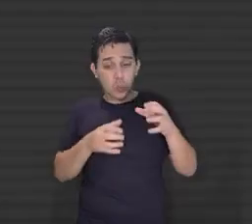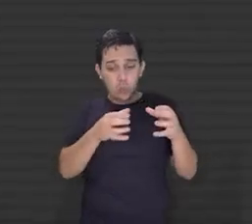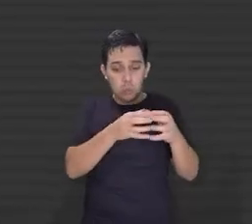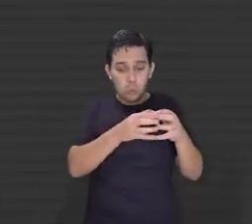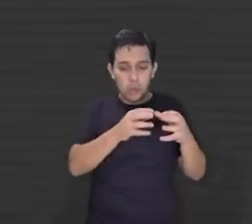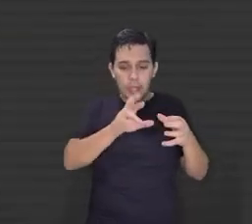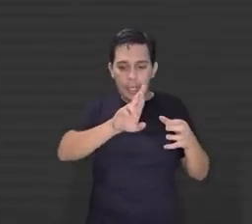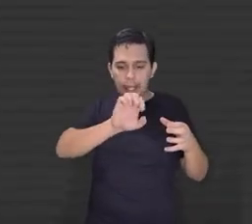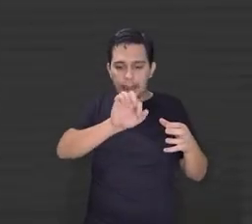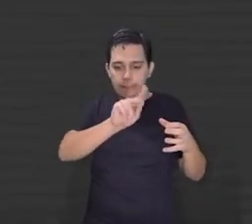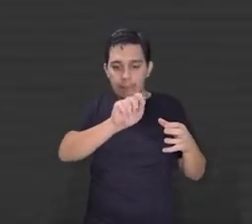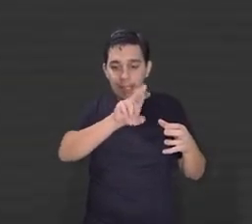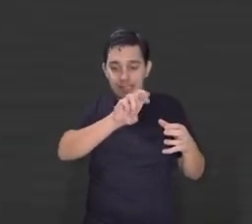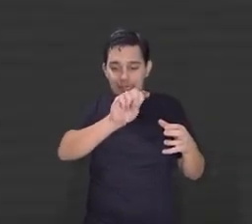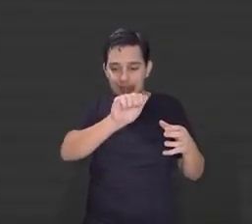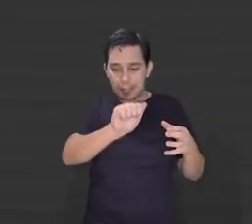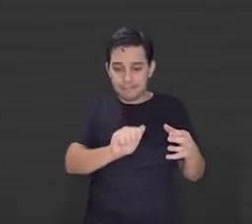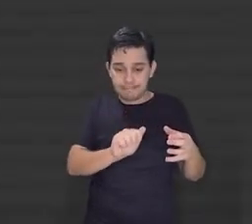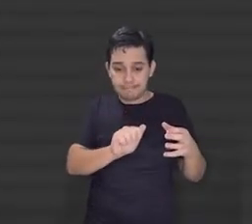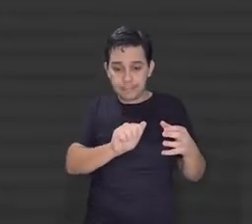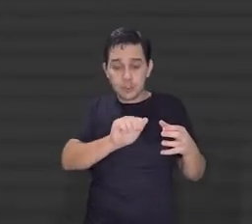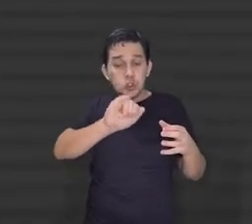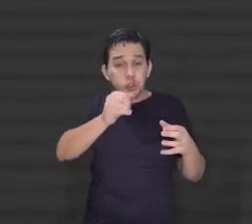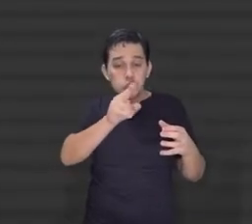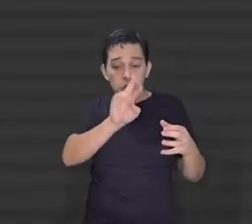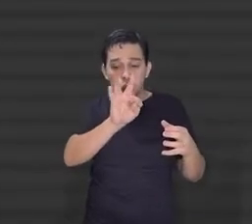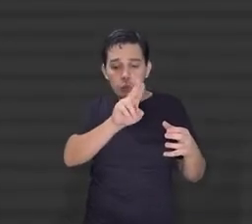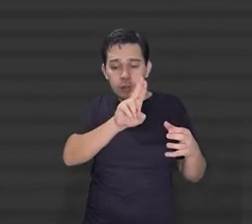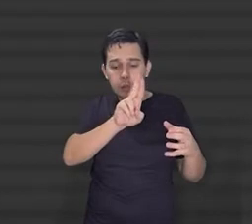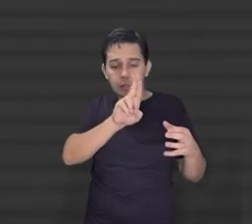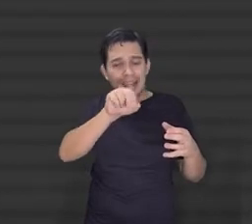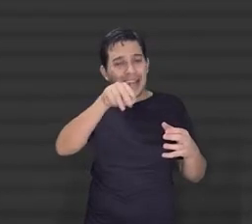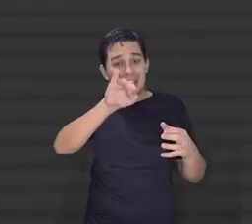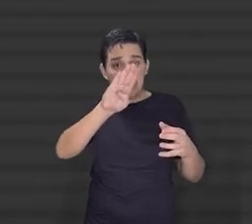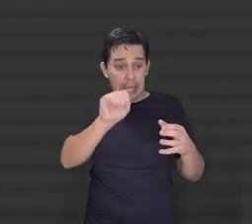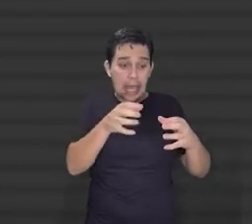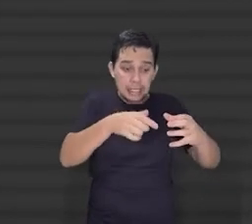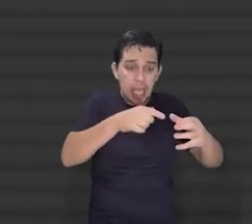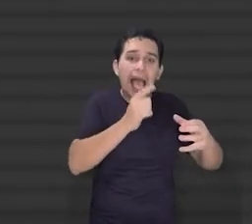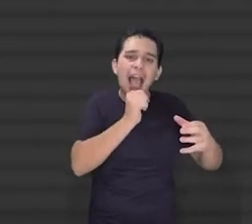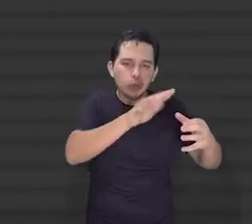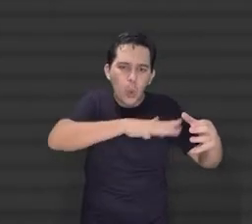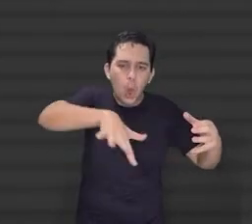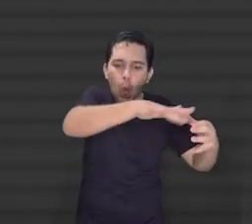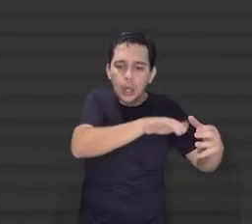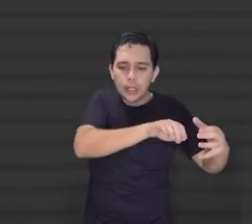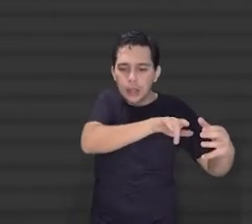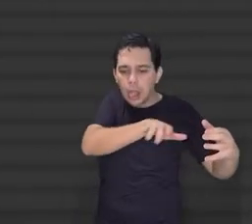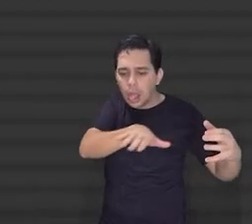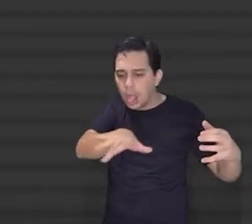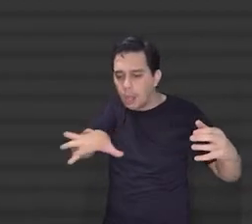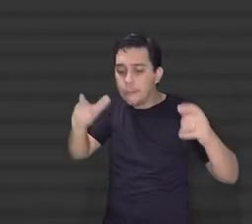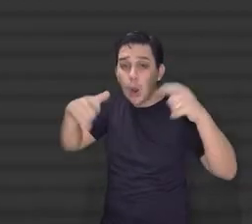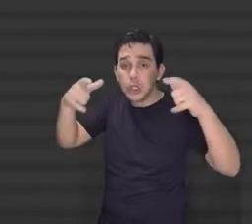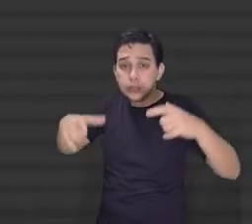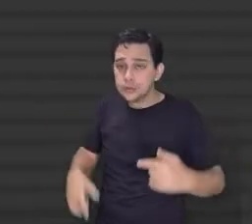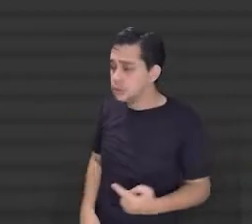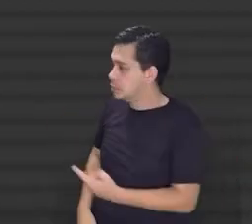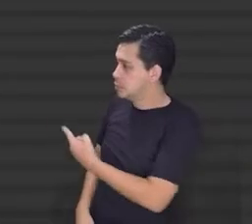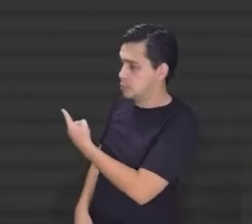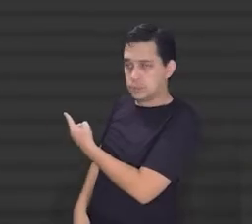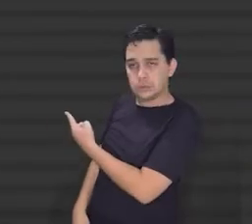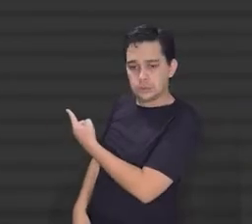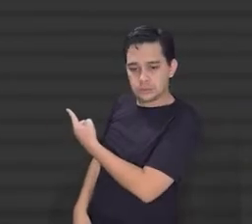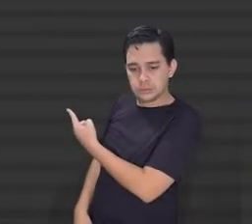chamada Baixada Litorânea, sendo estes municípios Silva Jardim, Araruama e Saquarema, que são operados pela concessionária